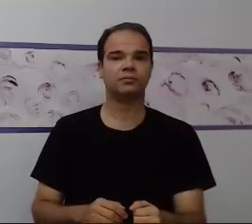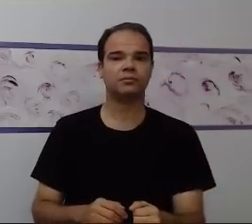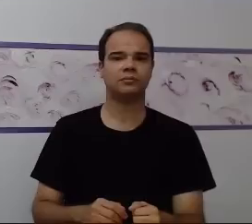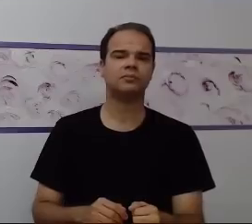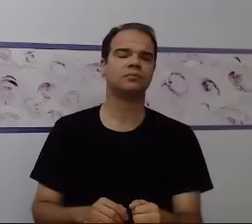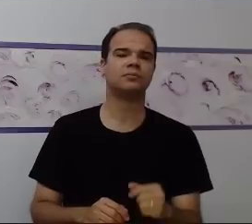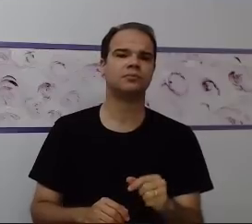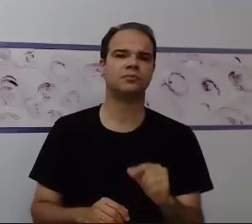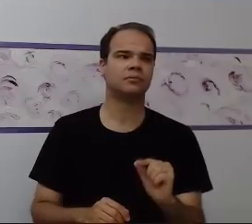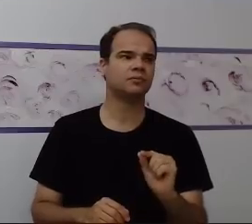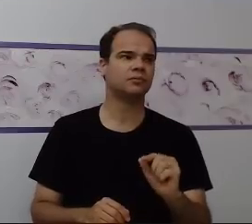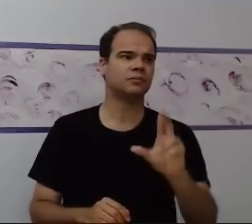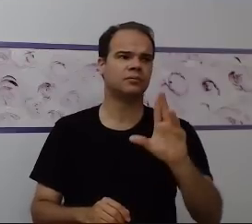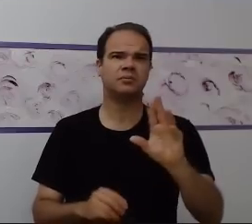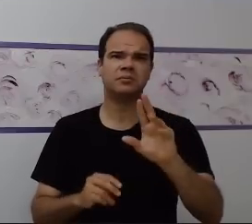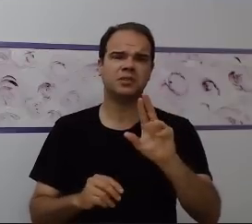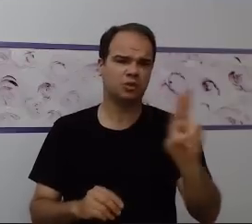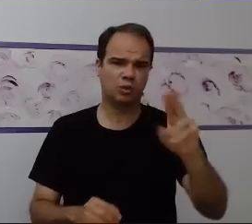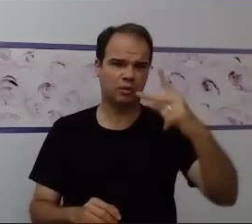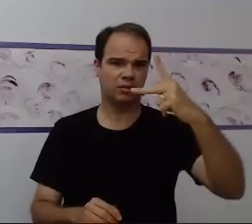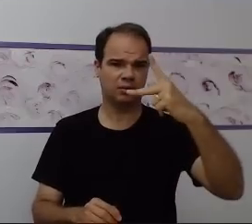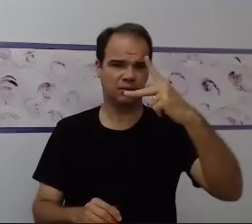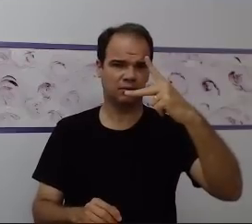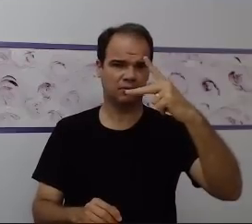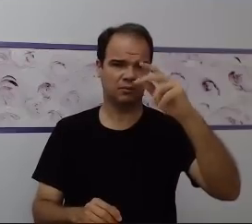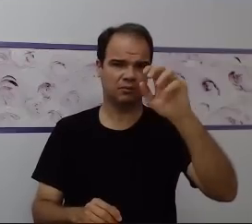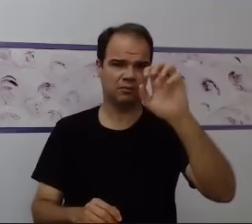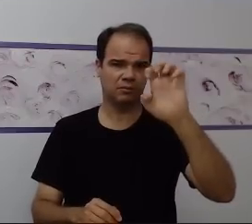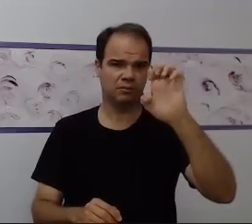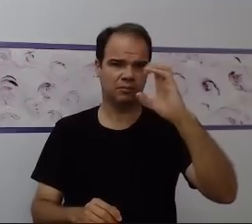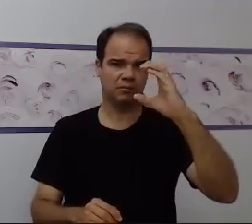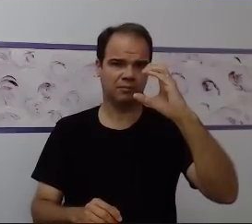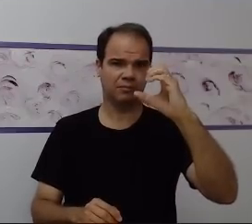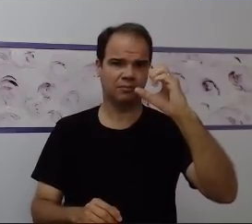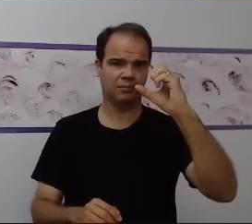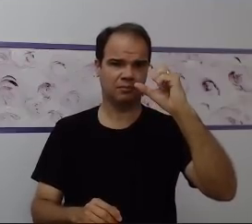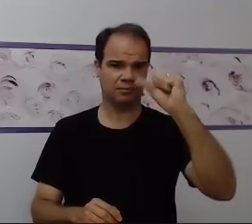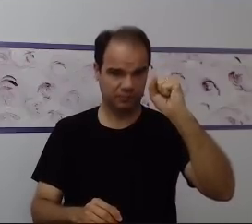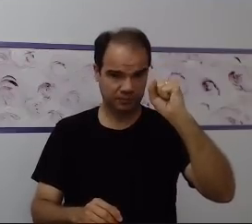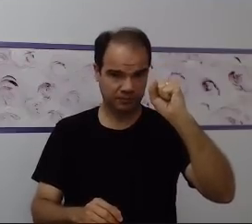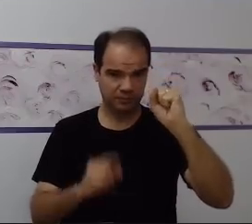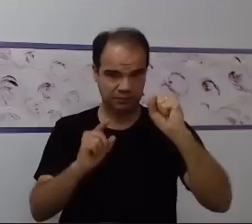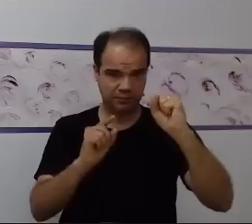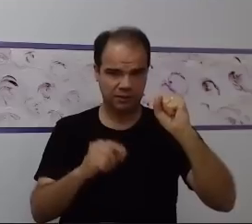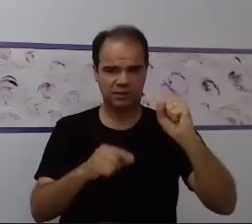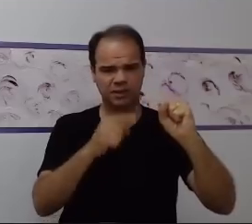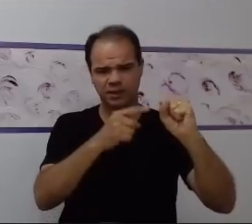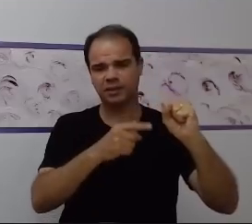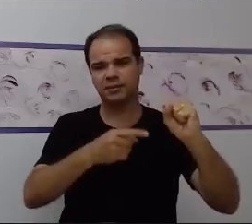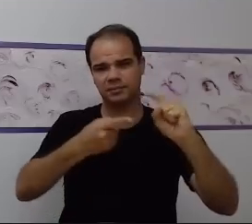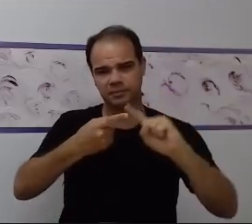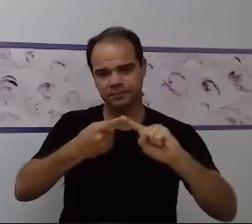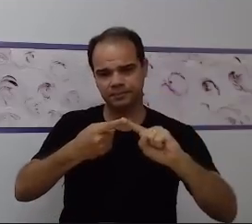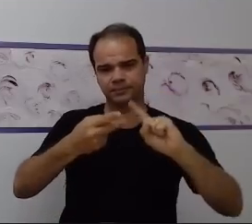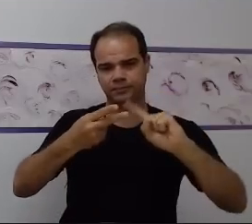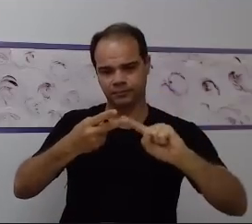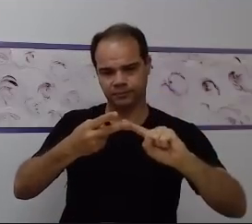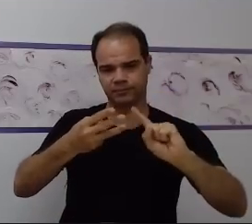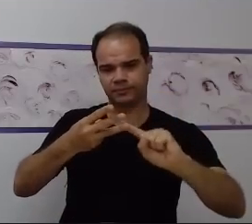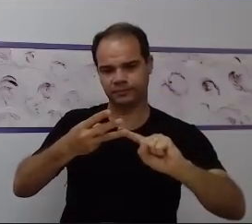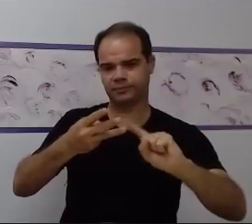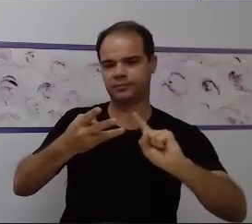sabe que dentro do PECS, por exemplo, a gente tem toda uma sistematização para poder seguir, para poder organizar. Tem toda uma